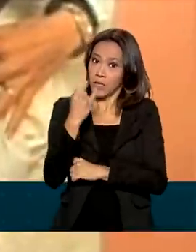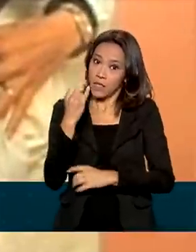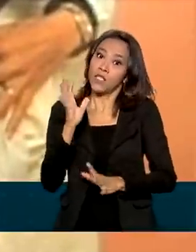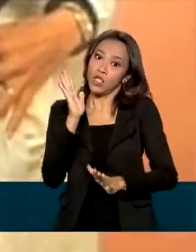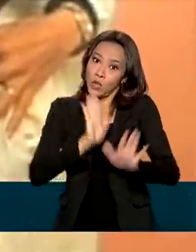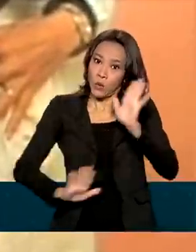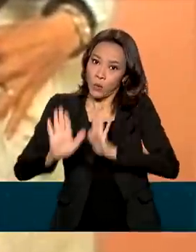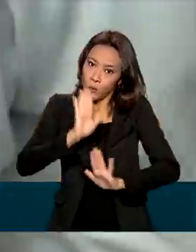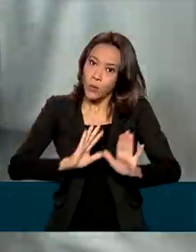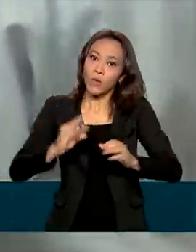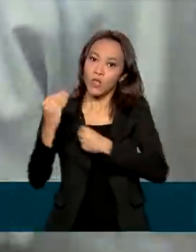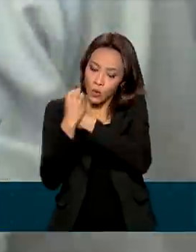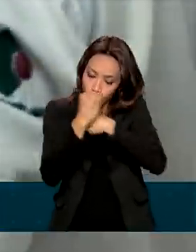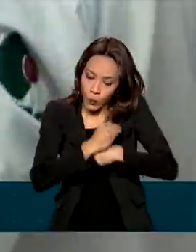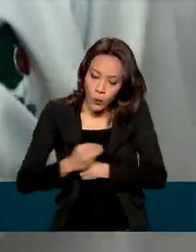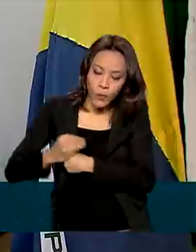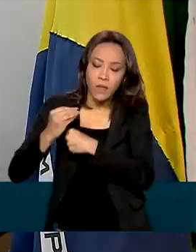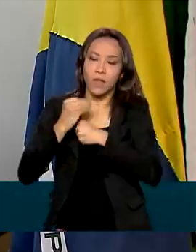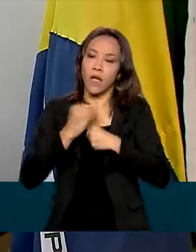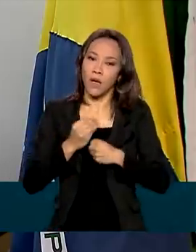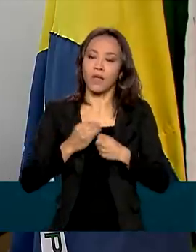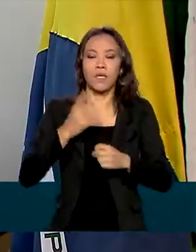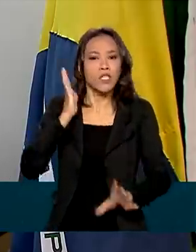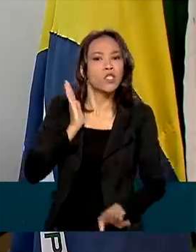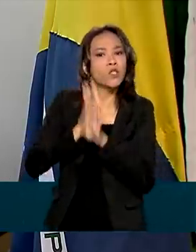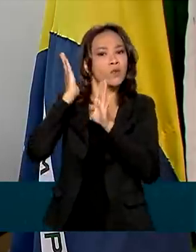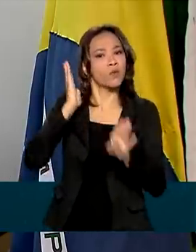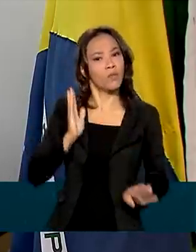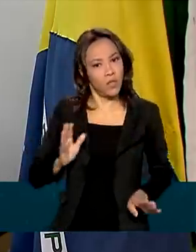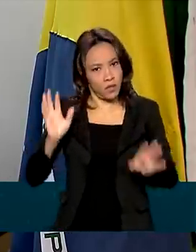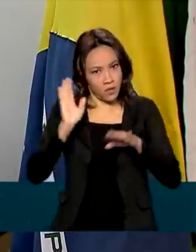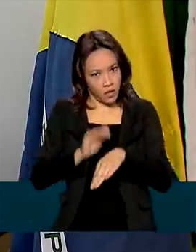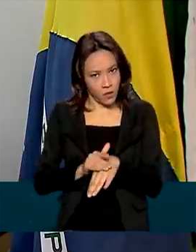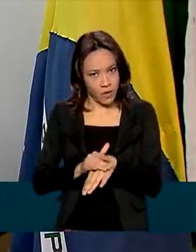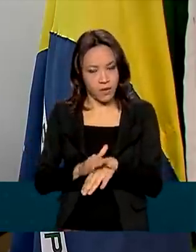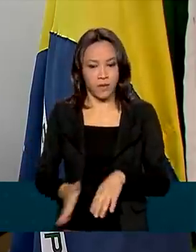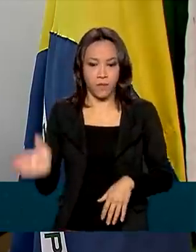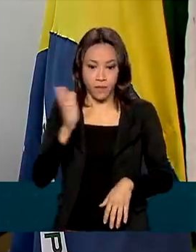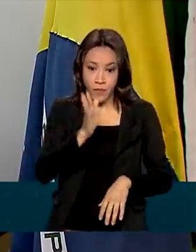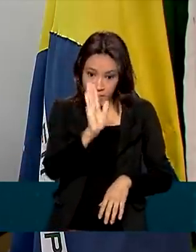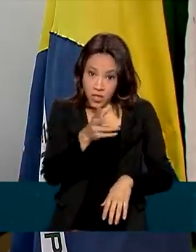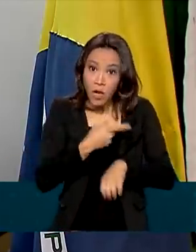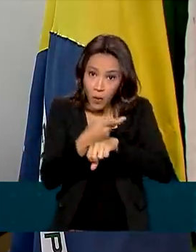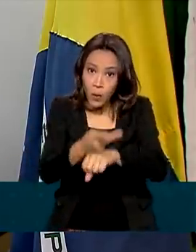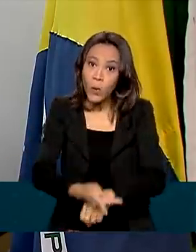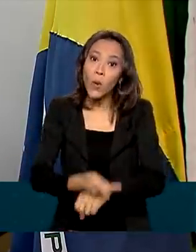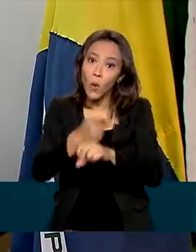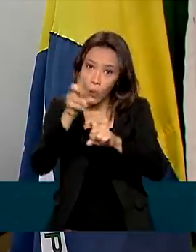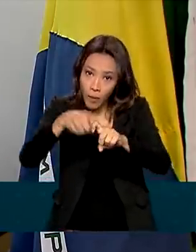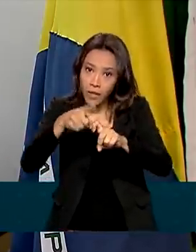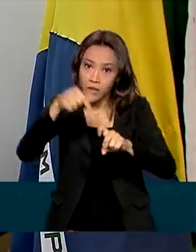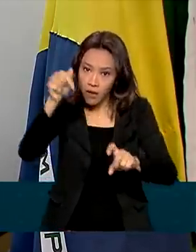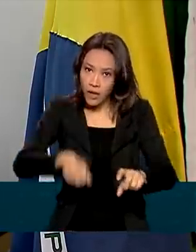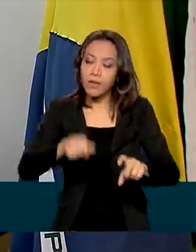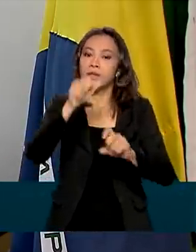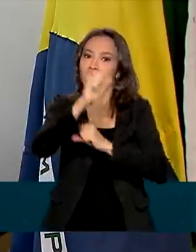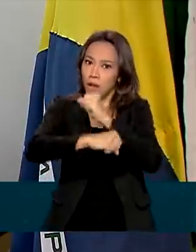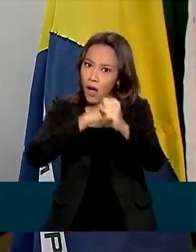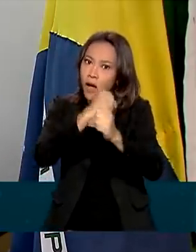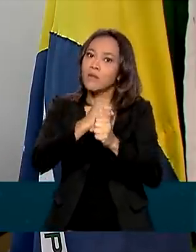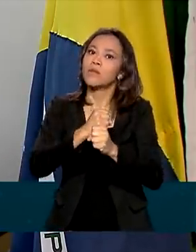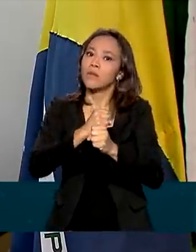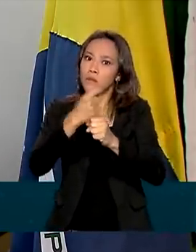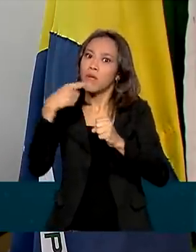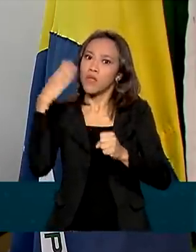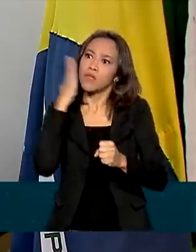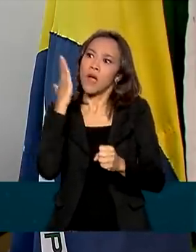diagnóstico precoce da doença. Você já fez o seu exame esse ano, você já procurou o médico. A gente sabe sim que a gente não enfrenta